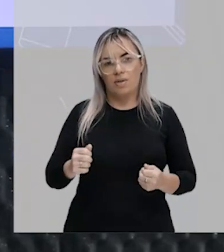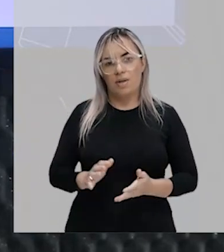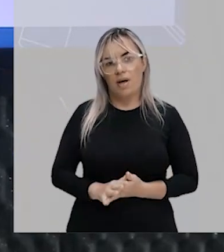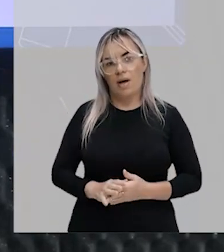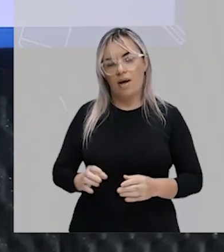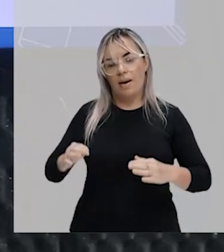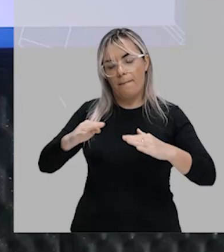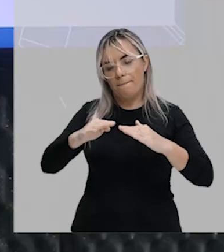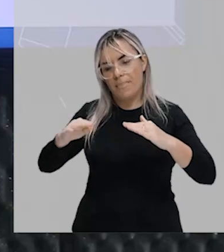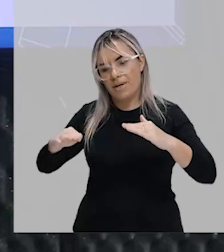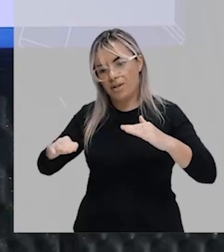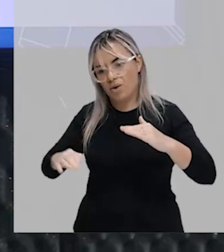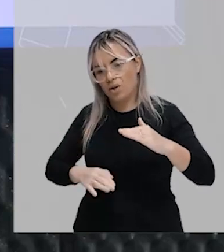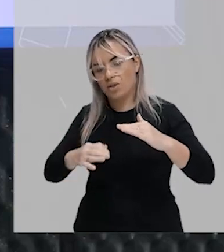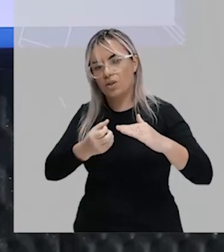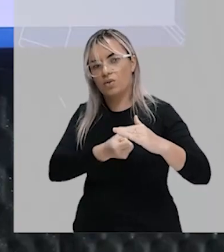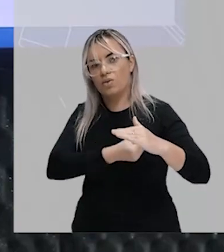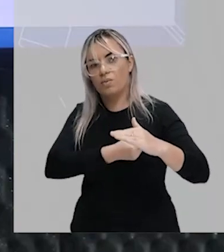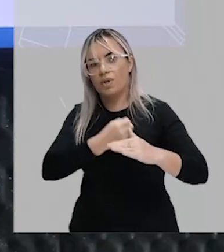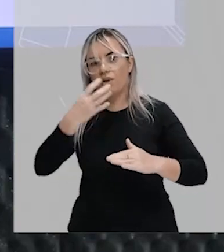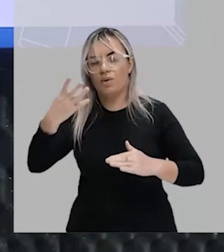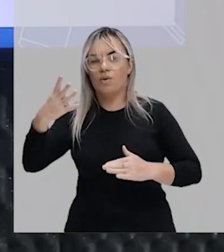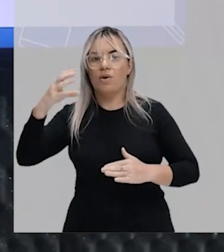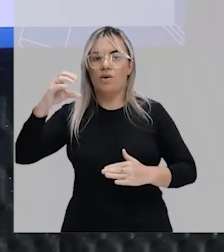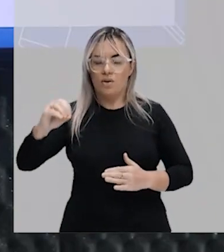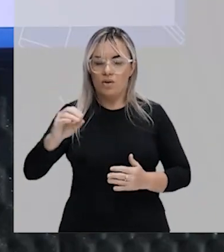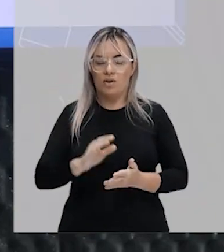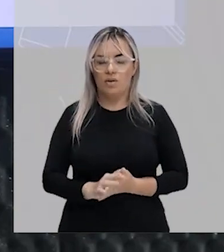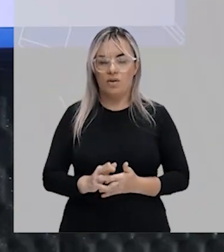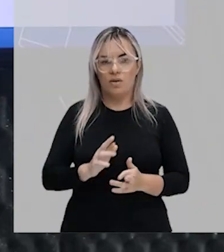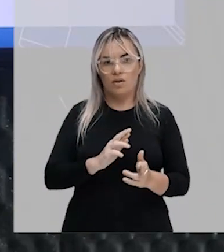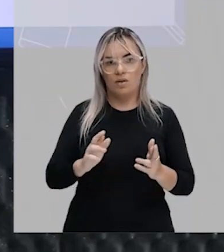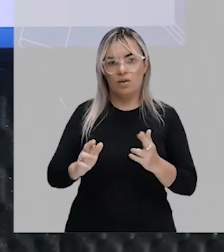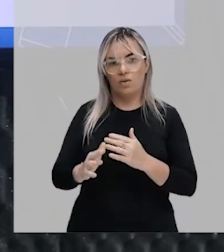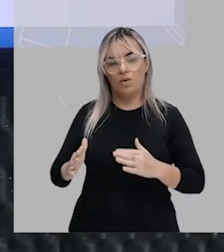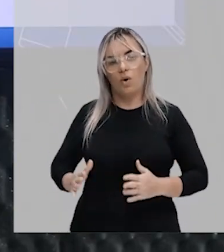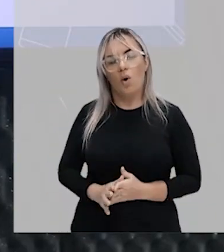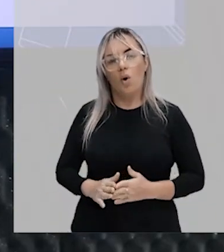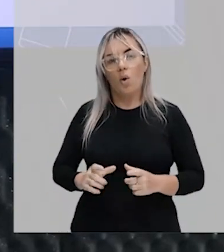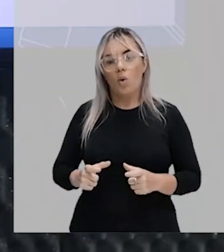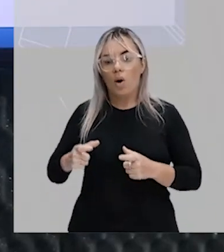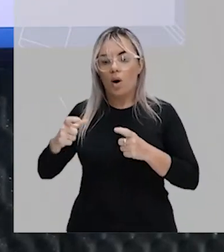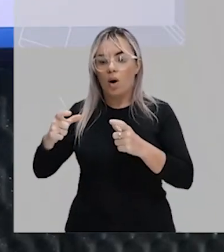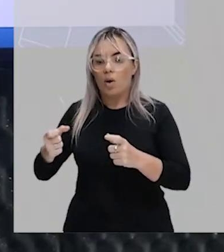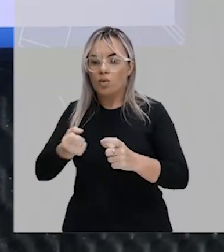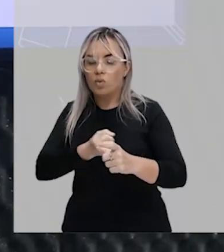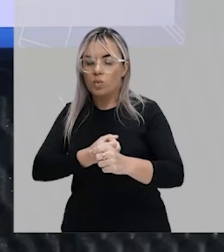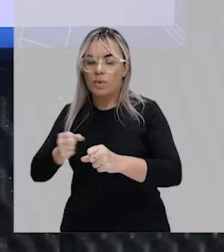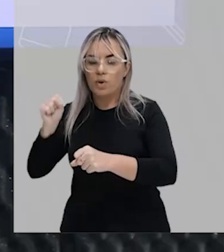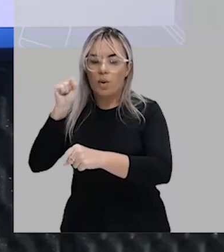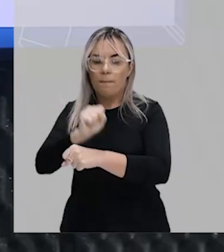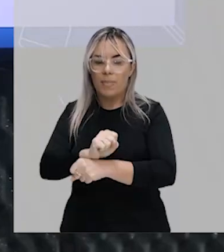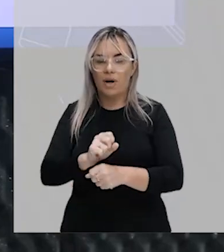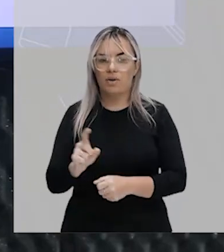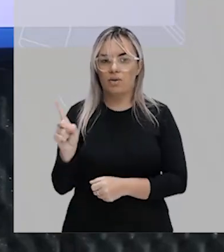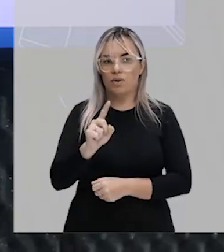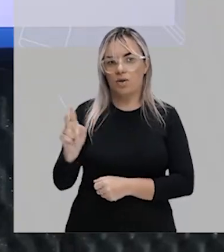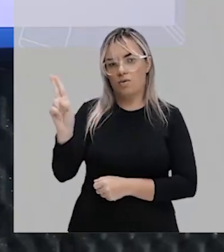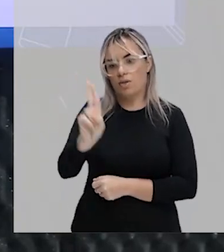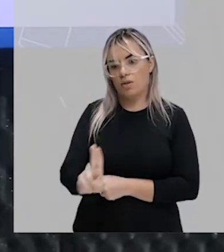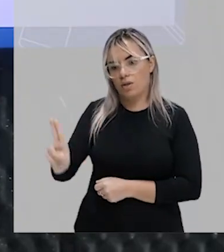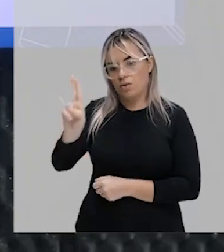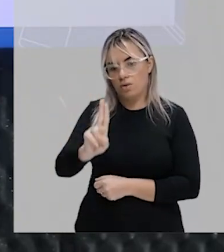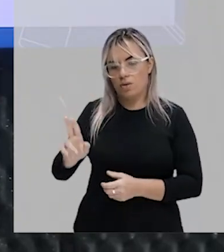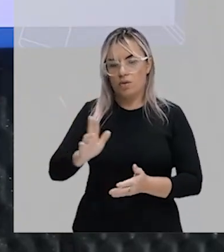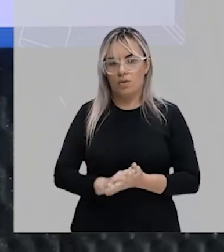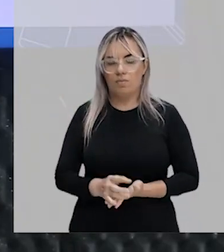esse 40, ele está só me estabelecendo aonde eu paro, sendo que ele não vai ser usado, tá bom? Pronto. Enxerguei